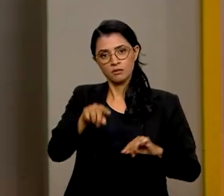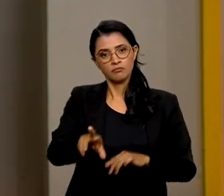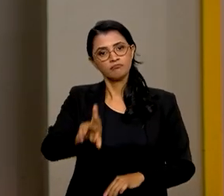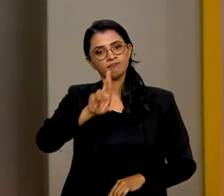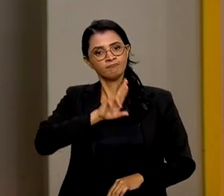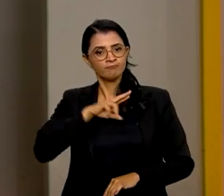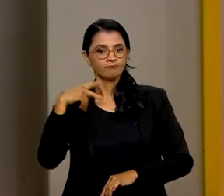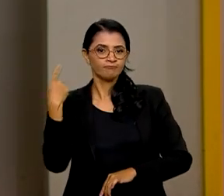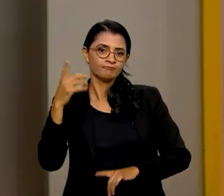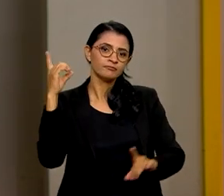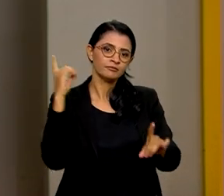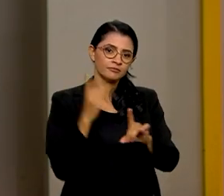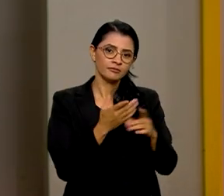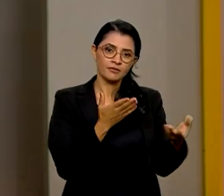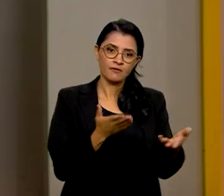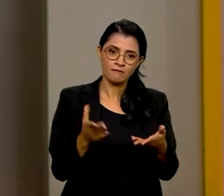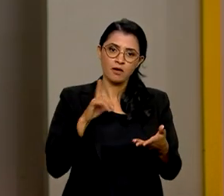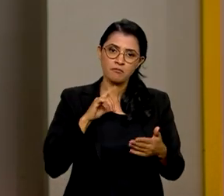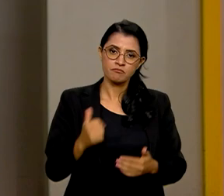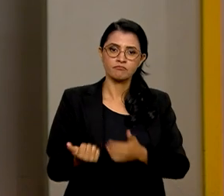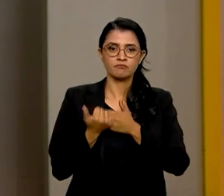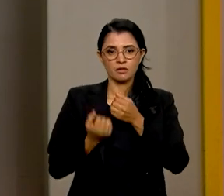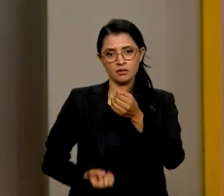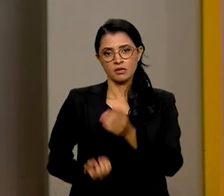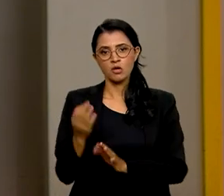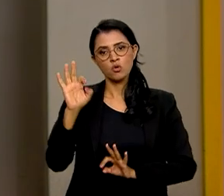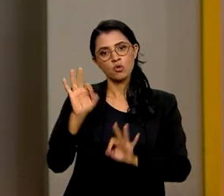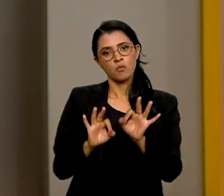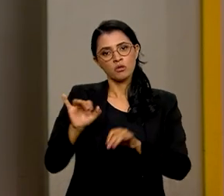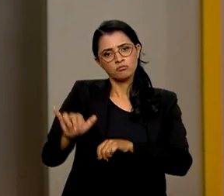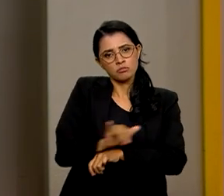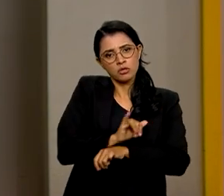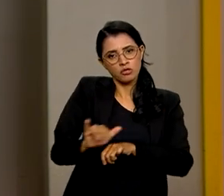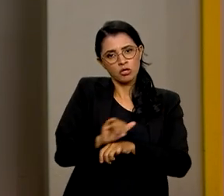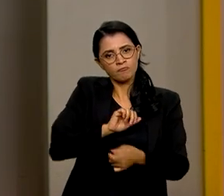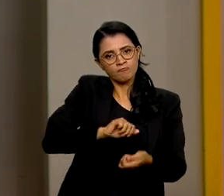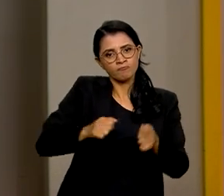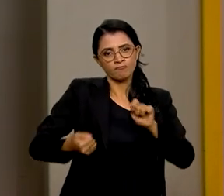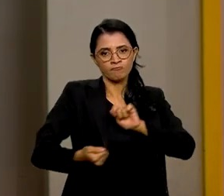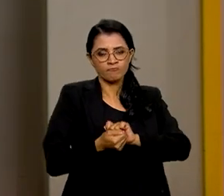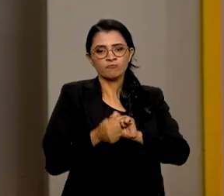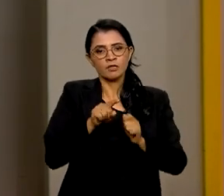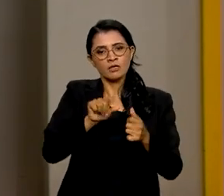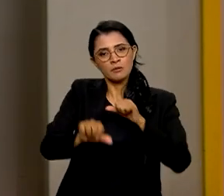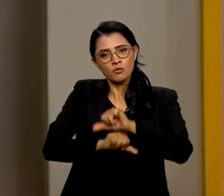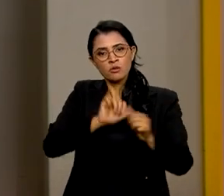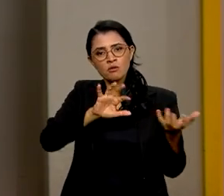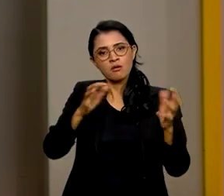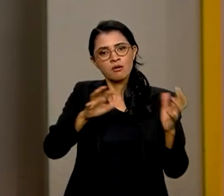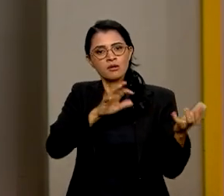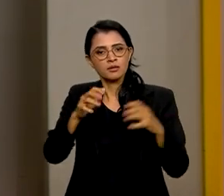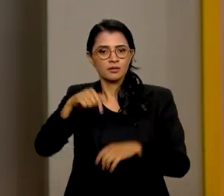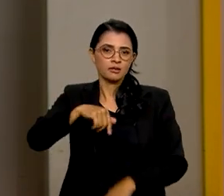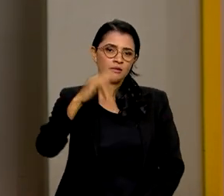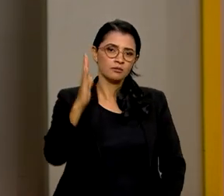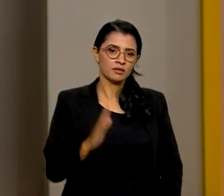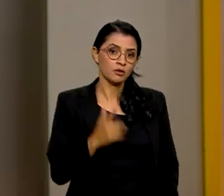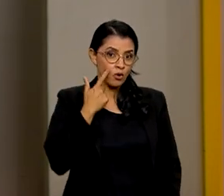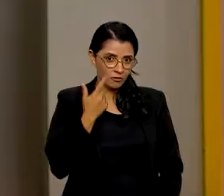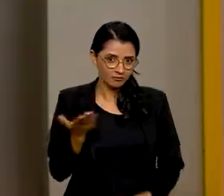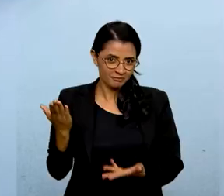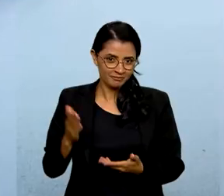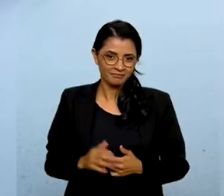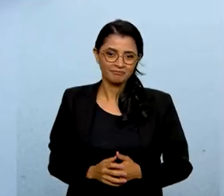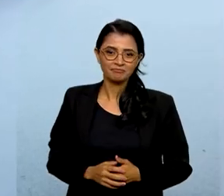resultados desse encontro vão contribuir para a elaboração de um plano estratégico de adaptação à mudança do clima no Brasil. Olha só.